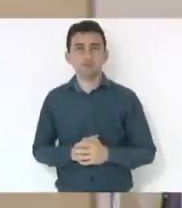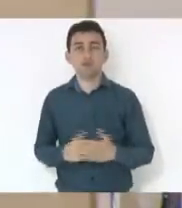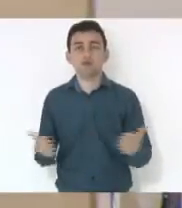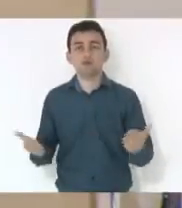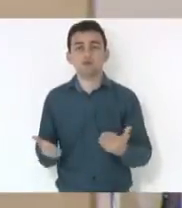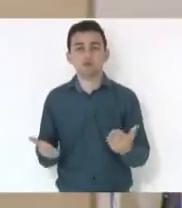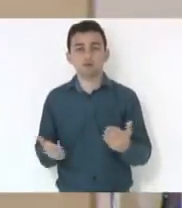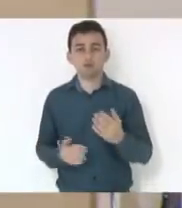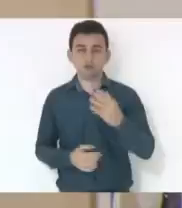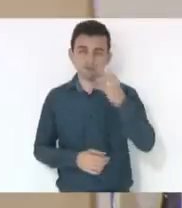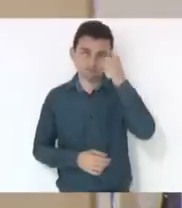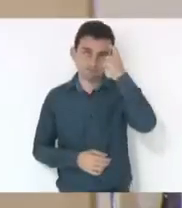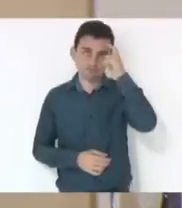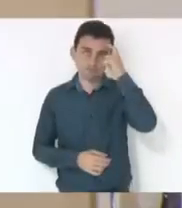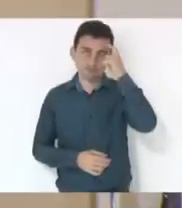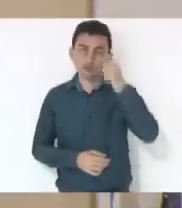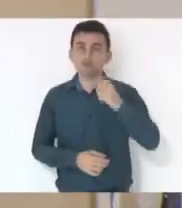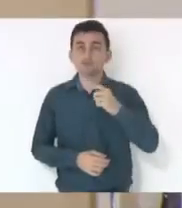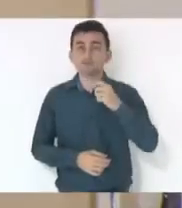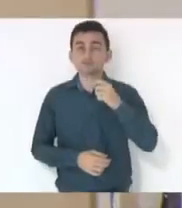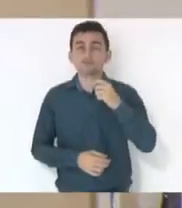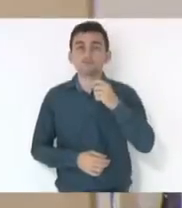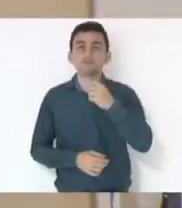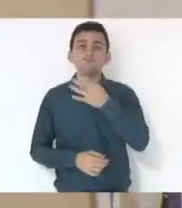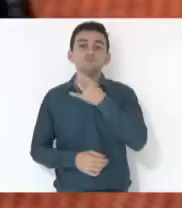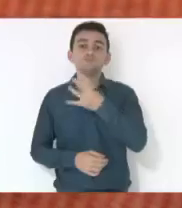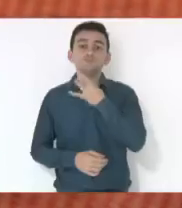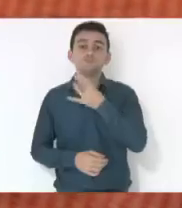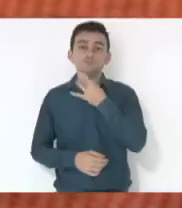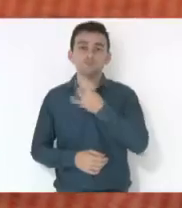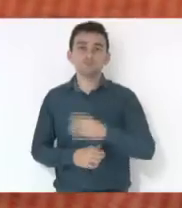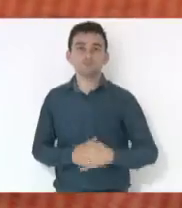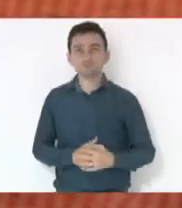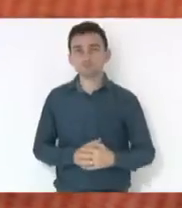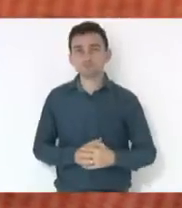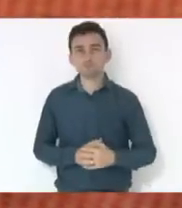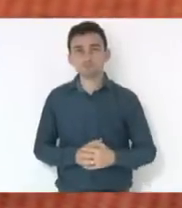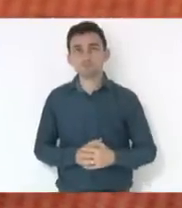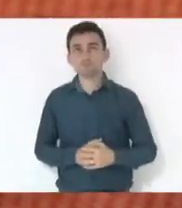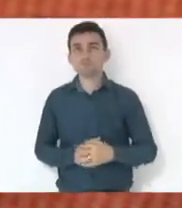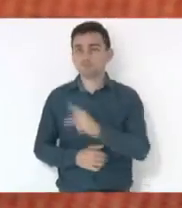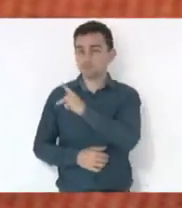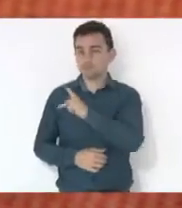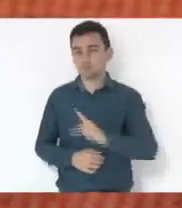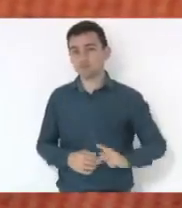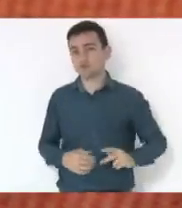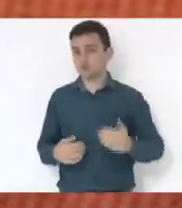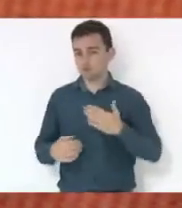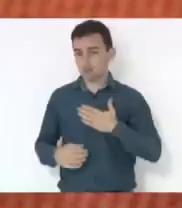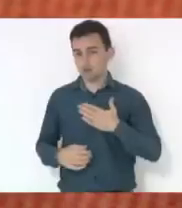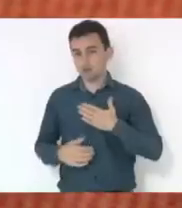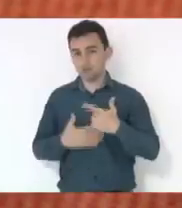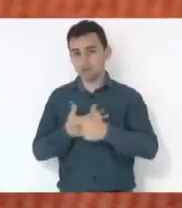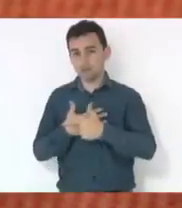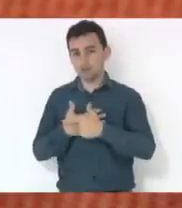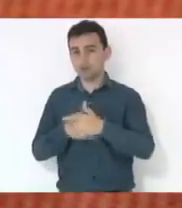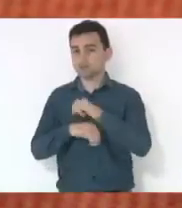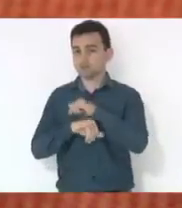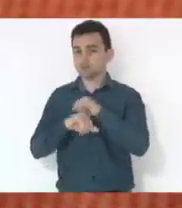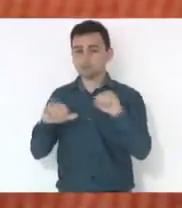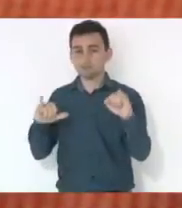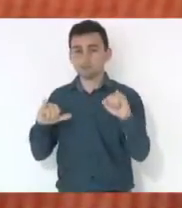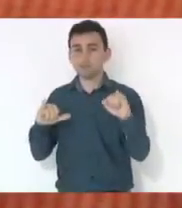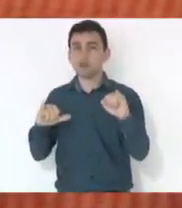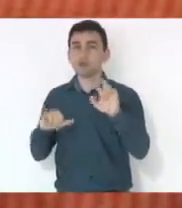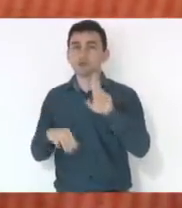Waldir Cobalquine. Senhor presidente, eu preciso exercer aqui o meu papel e informar as razões